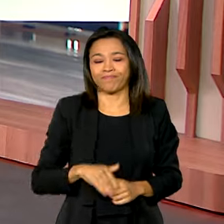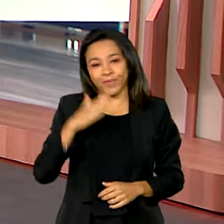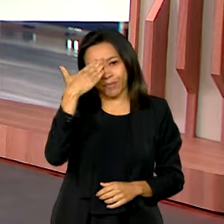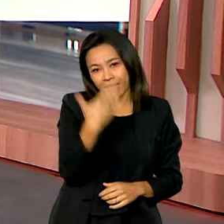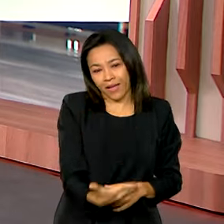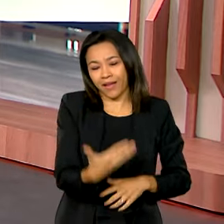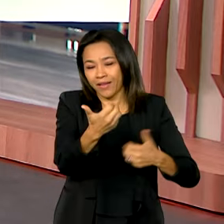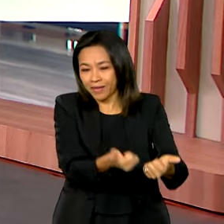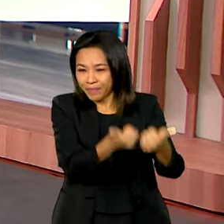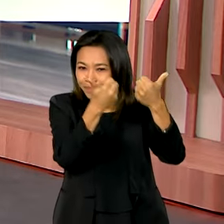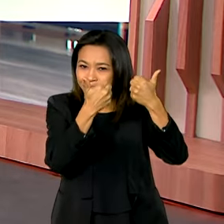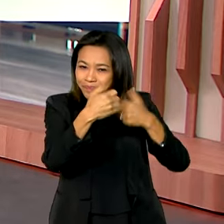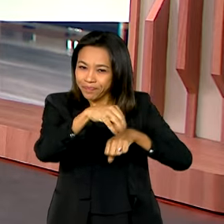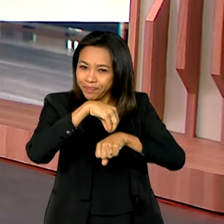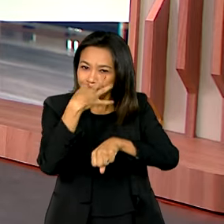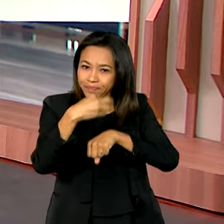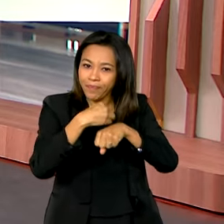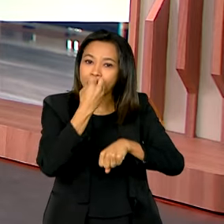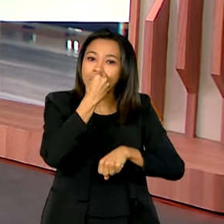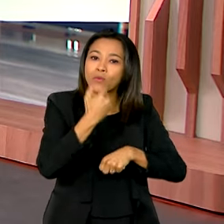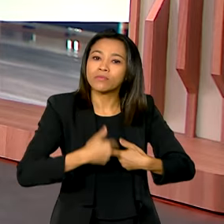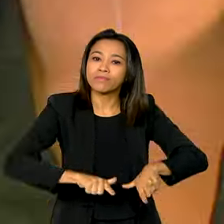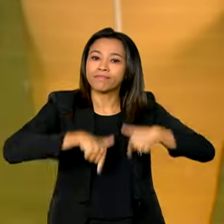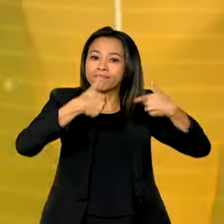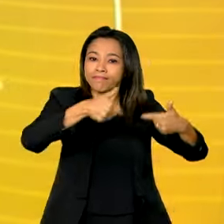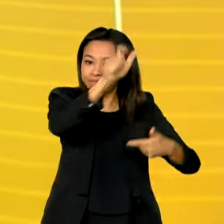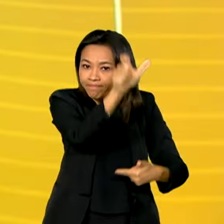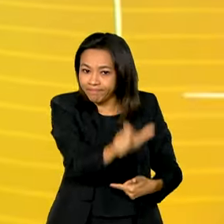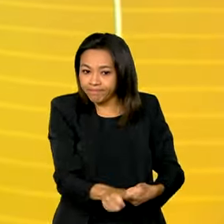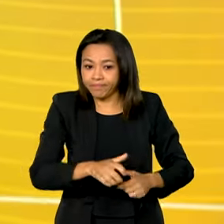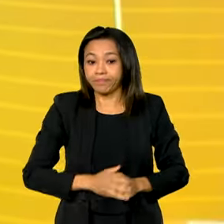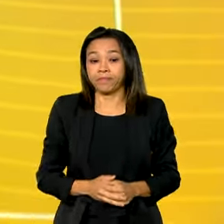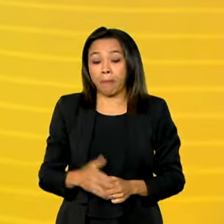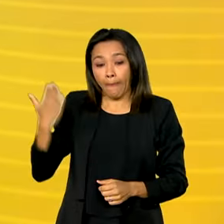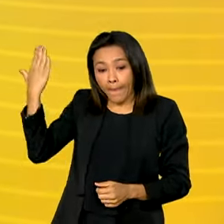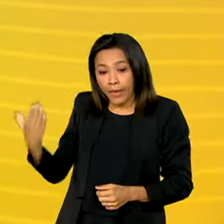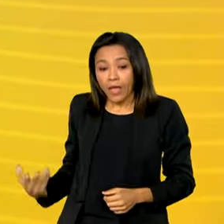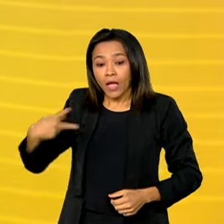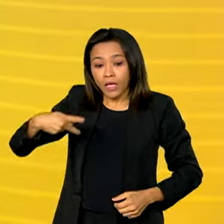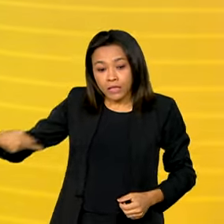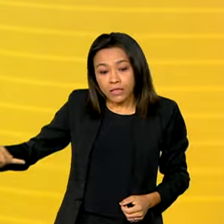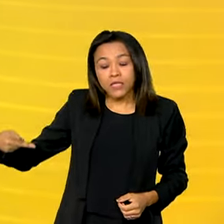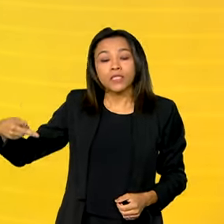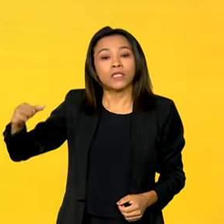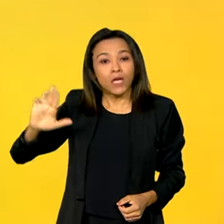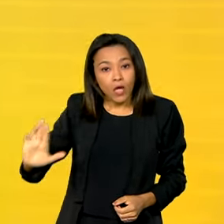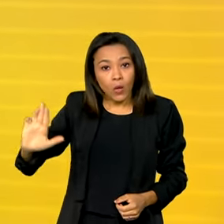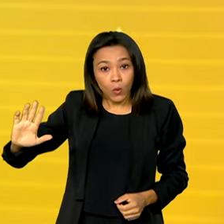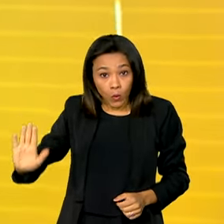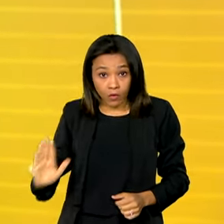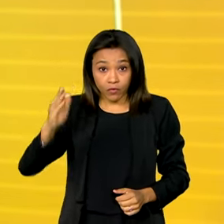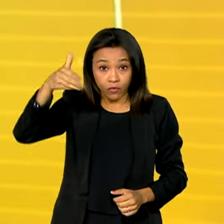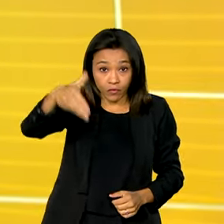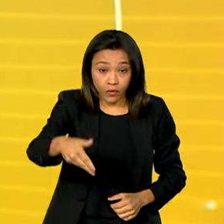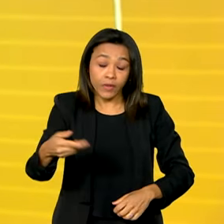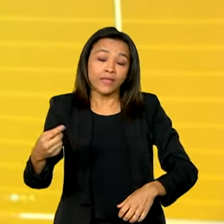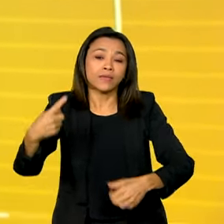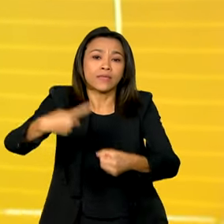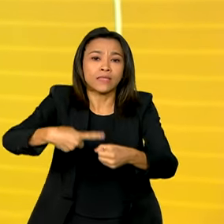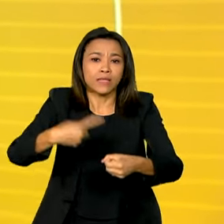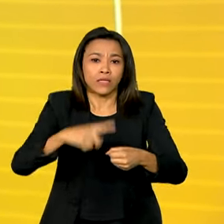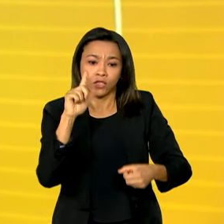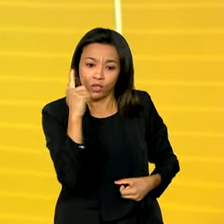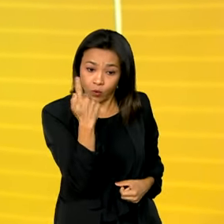Obrigada pelas informações. Bom trabalho para você. E o presidente Lula esteve em Goiânia para acompanhar a entrega de um